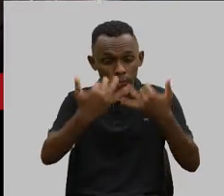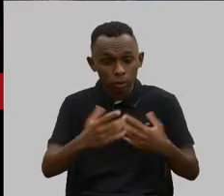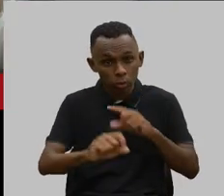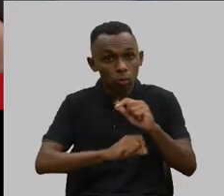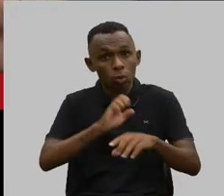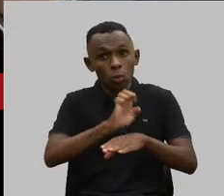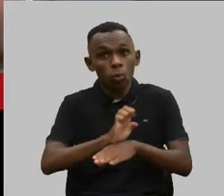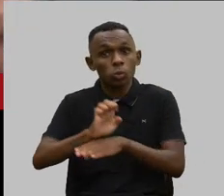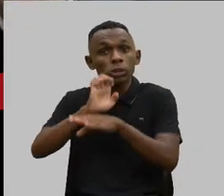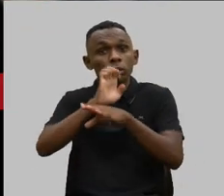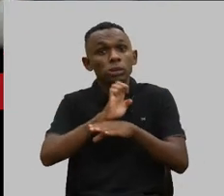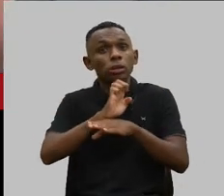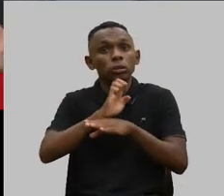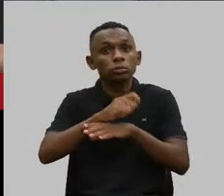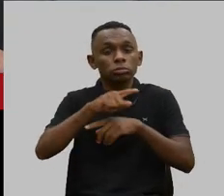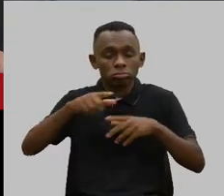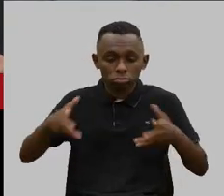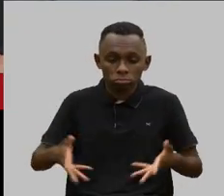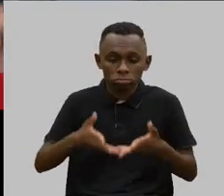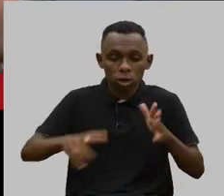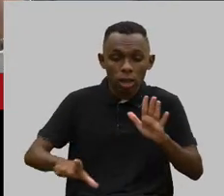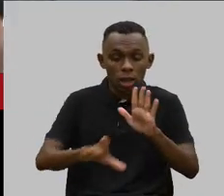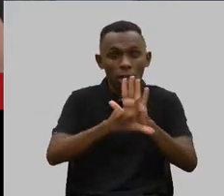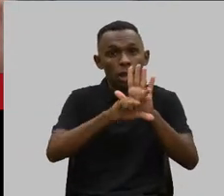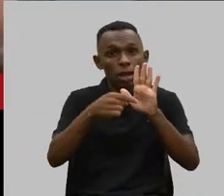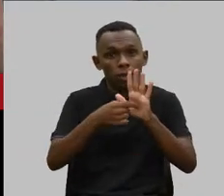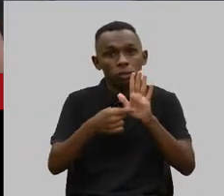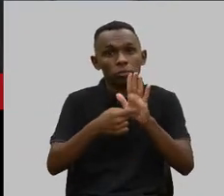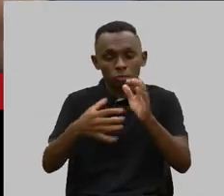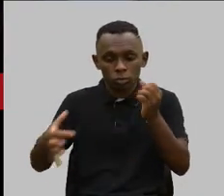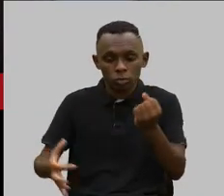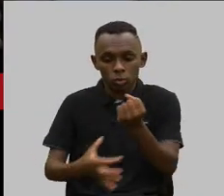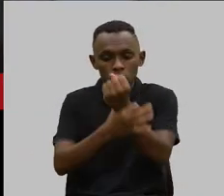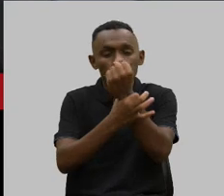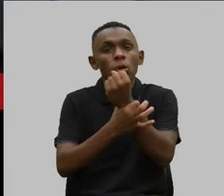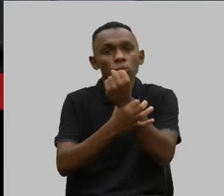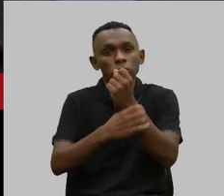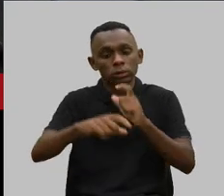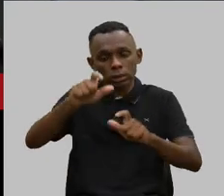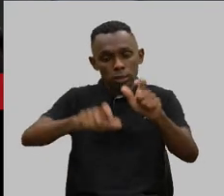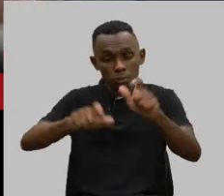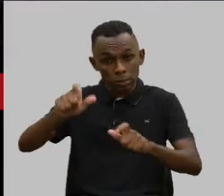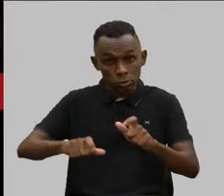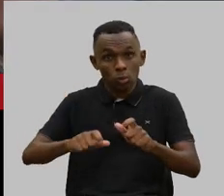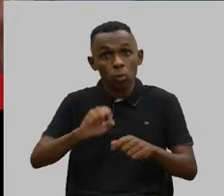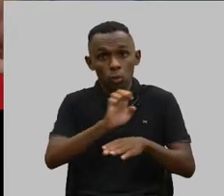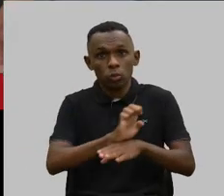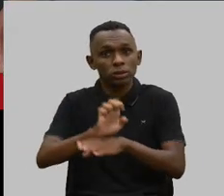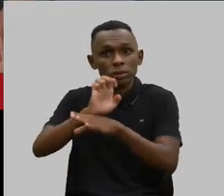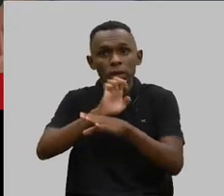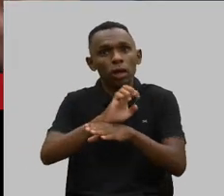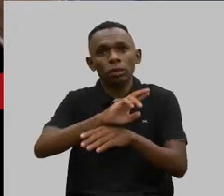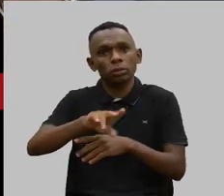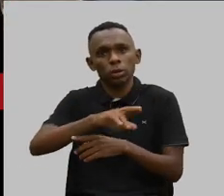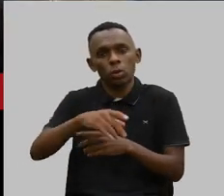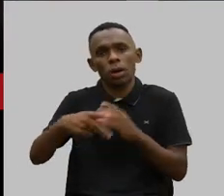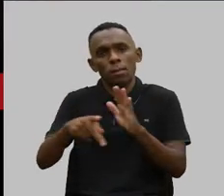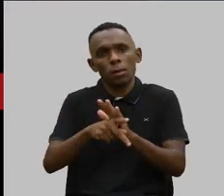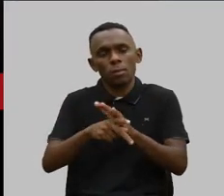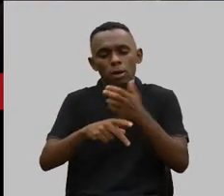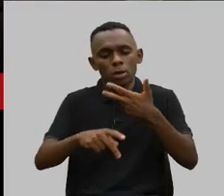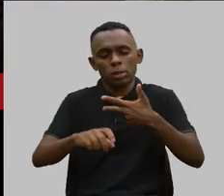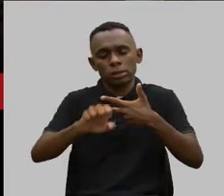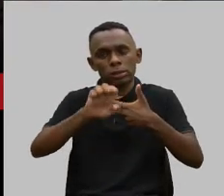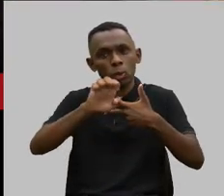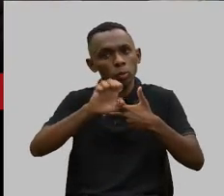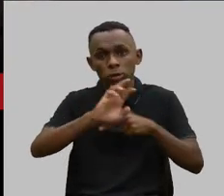promoverá na forma da lei a defesa do consumidor. E Estado, gente, não é Poder Executivo, não. Estado é